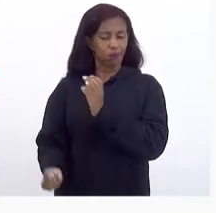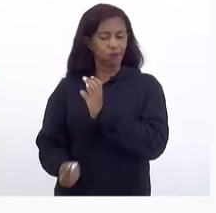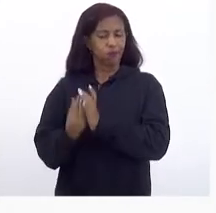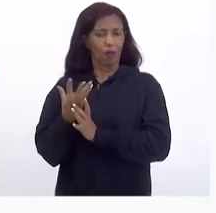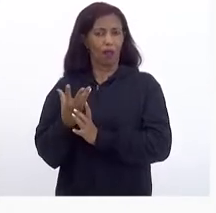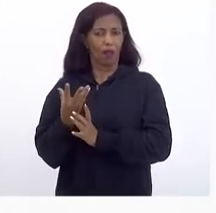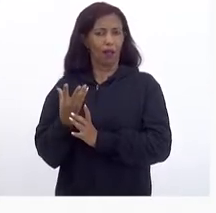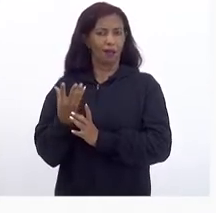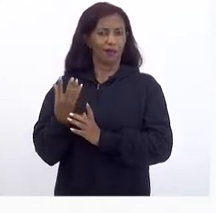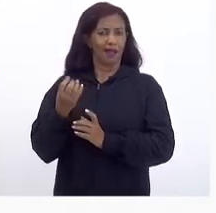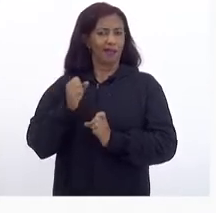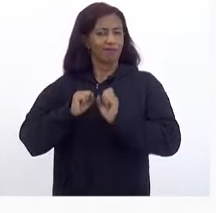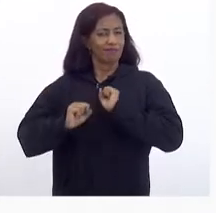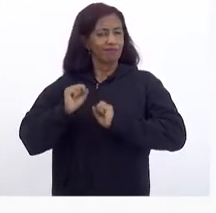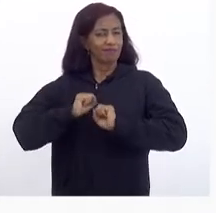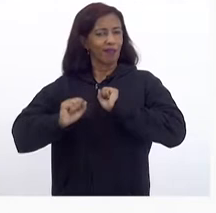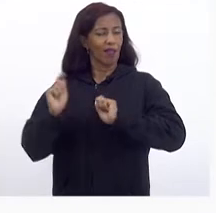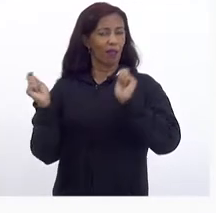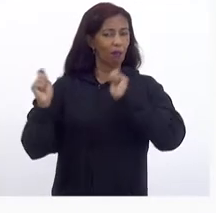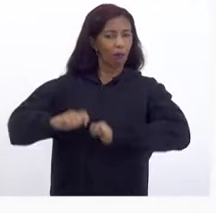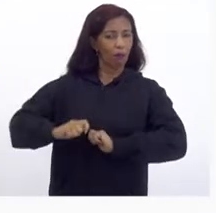expectativas Que podem ser